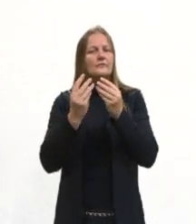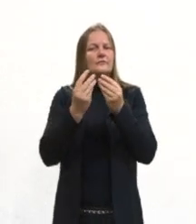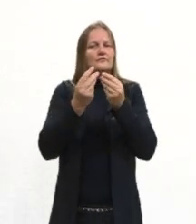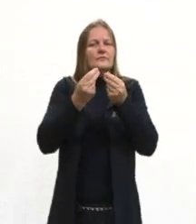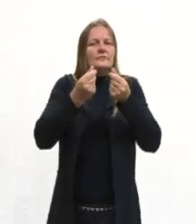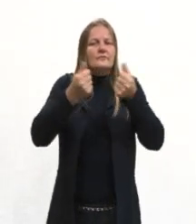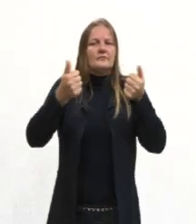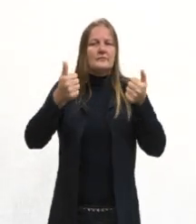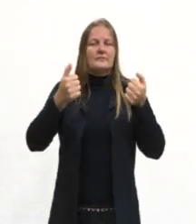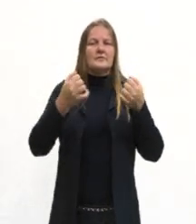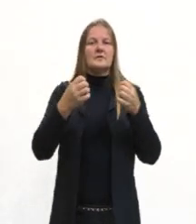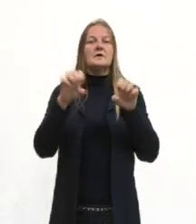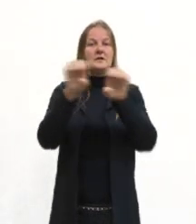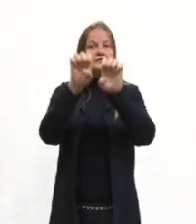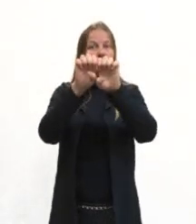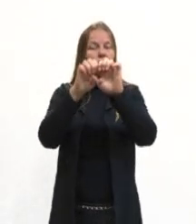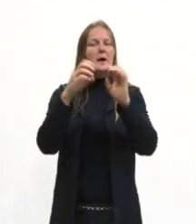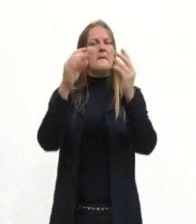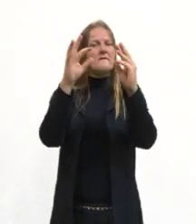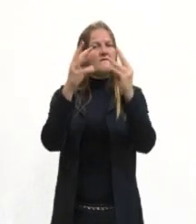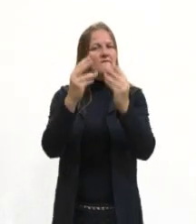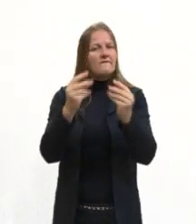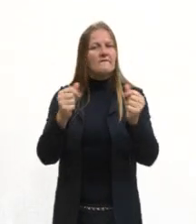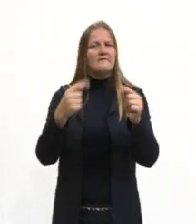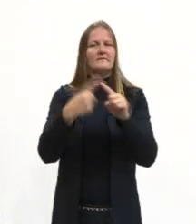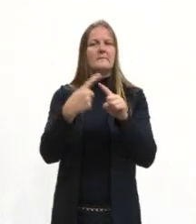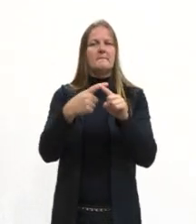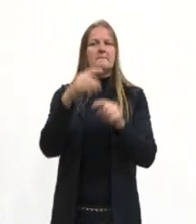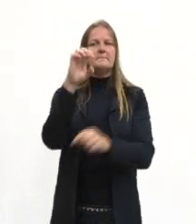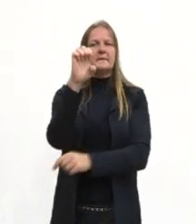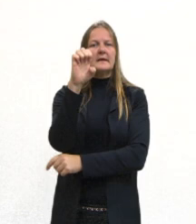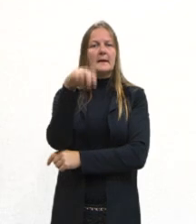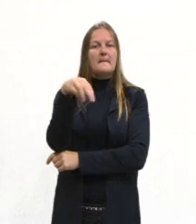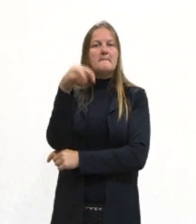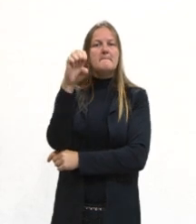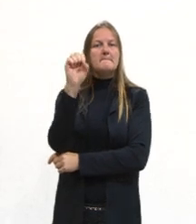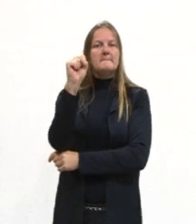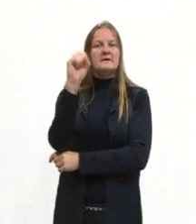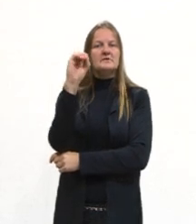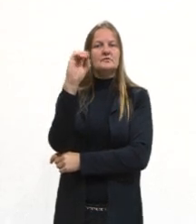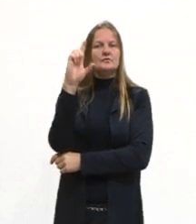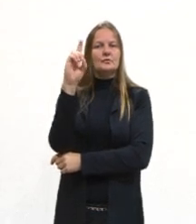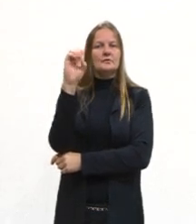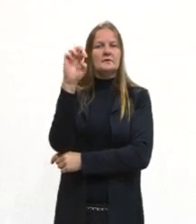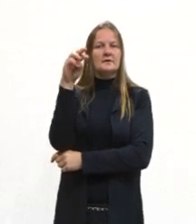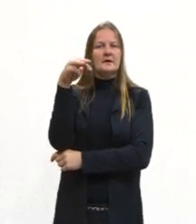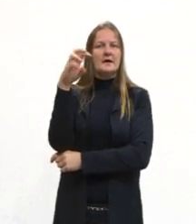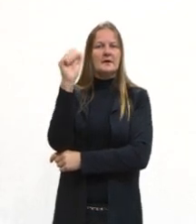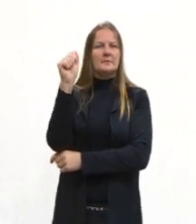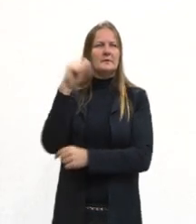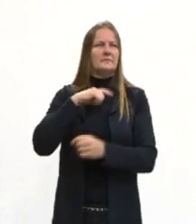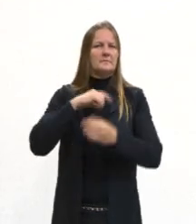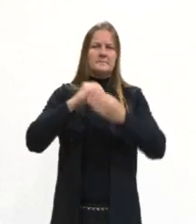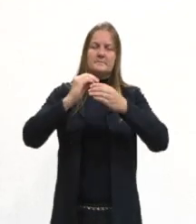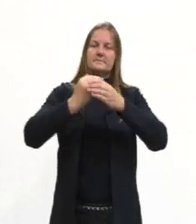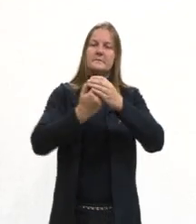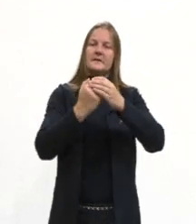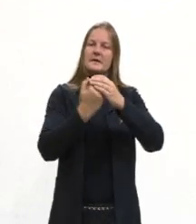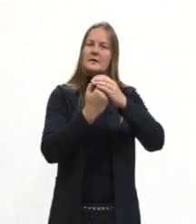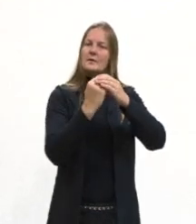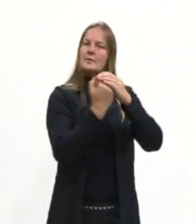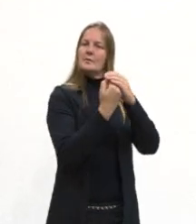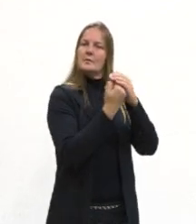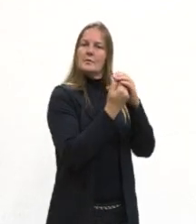Essa estrutura é derivada do mesoderma. Mesoderma, lá no folheto embrionário, é a parte,